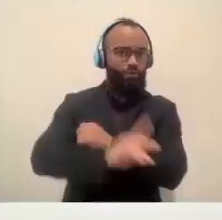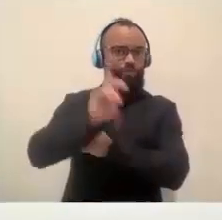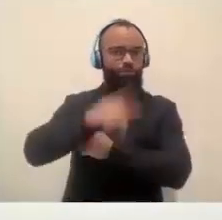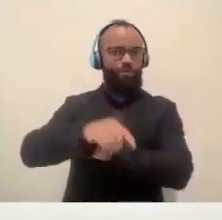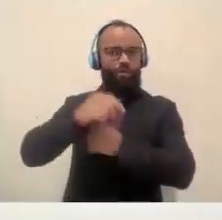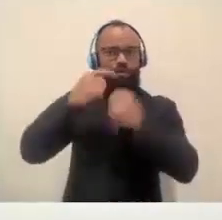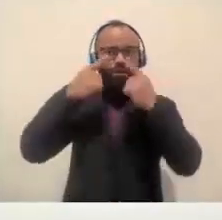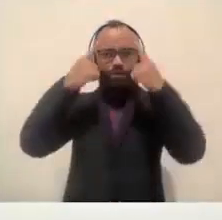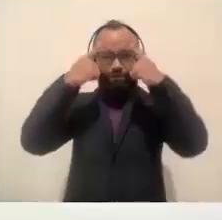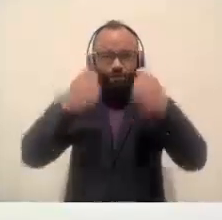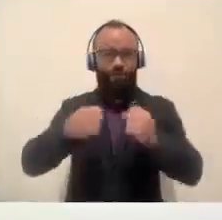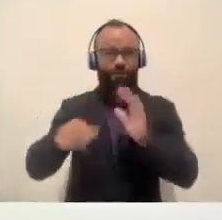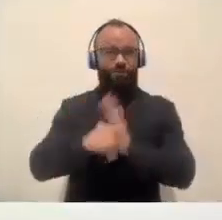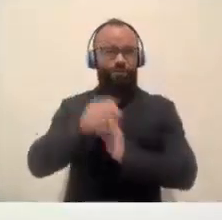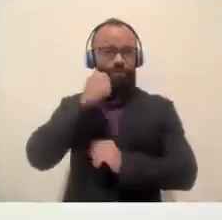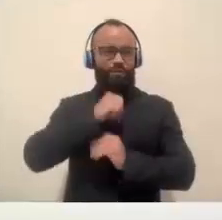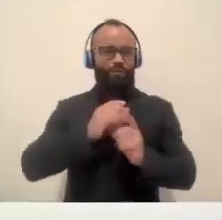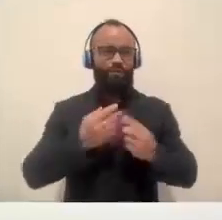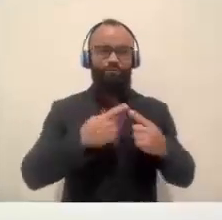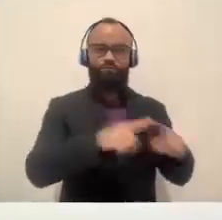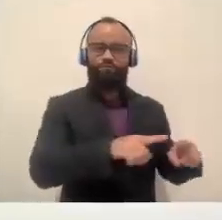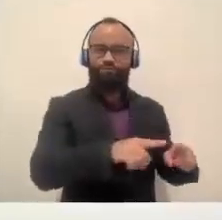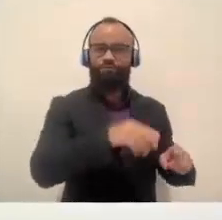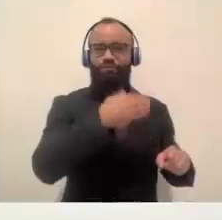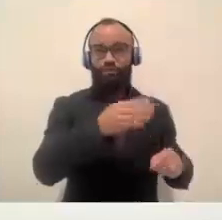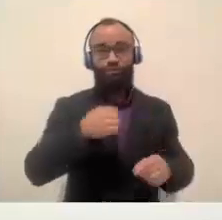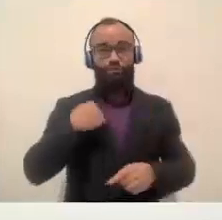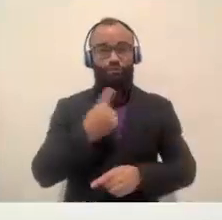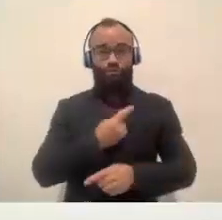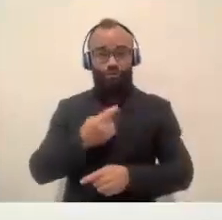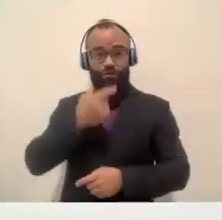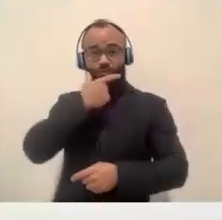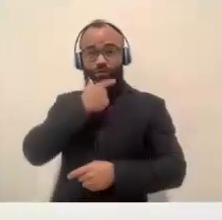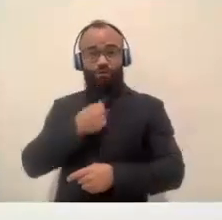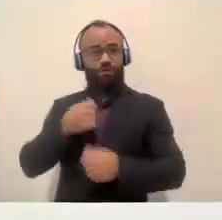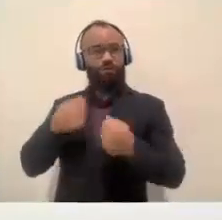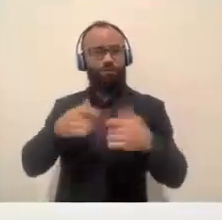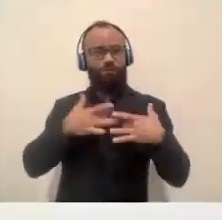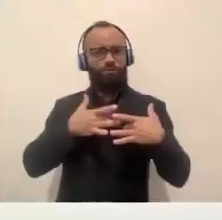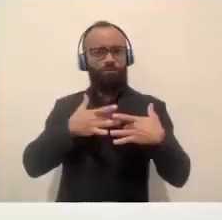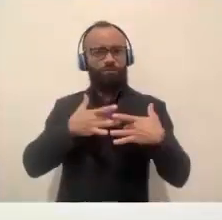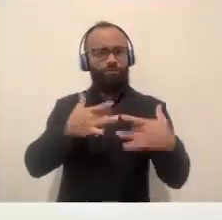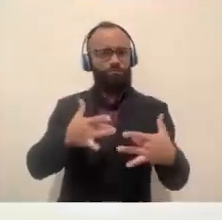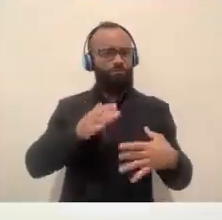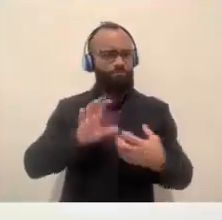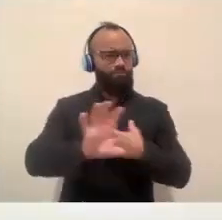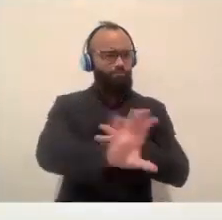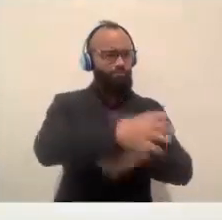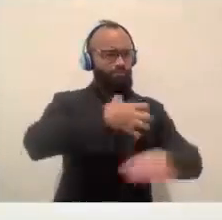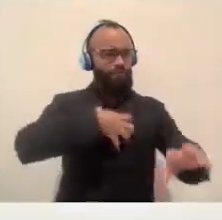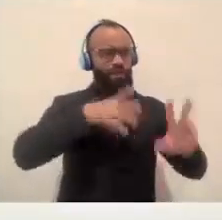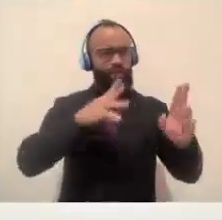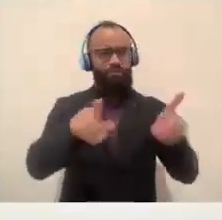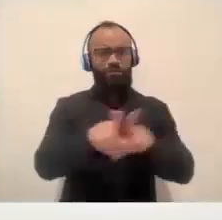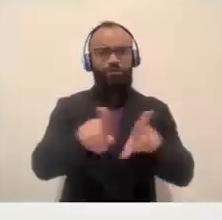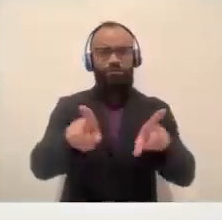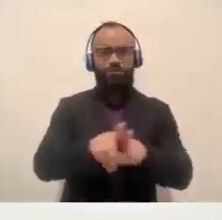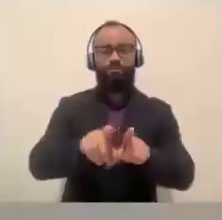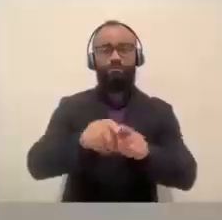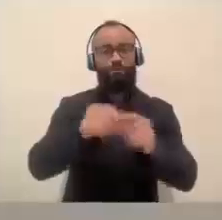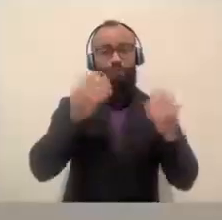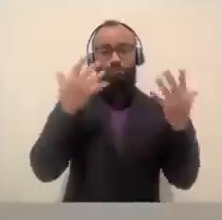enquanto homens, temos que nos solidarizar e dizer que apenas apoiamos. E é isso. Parabéns.